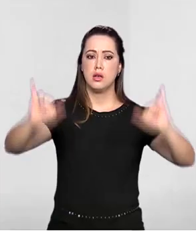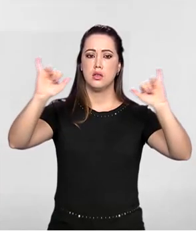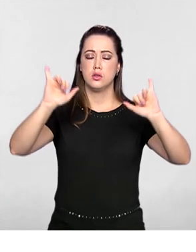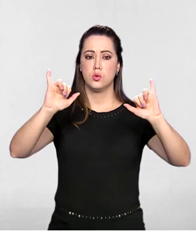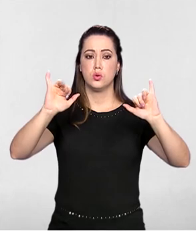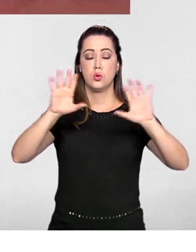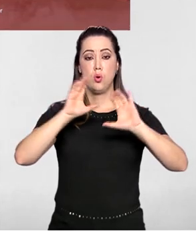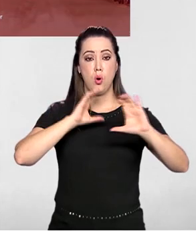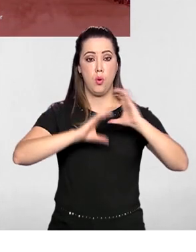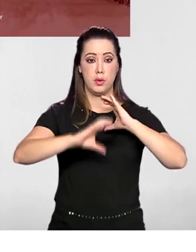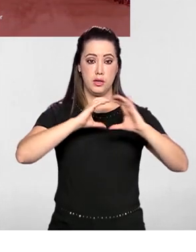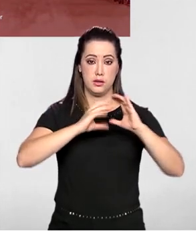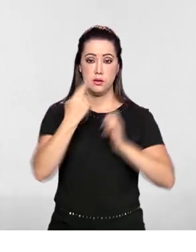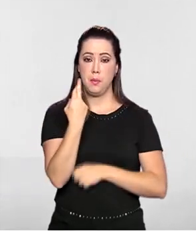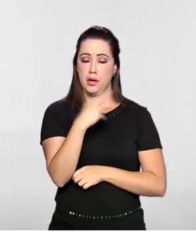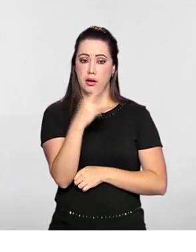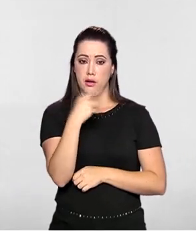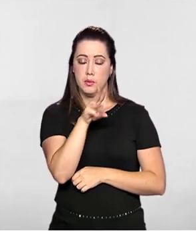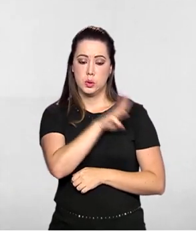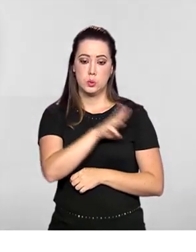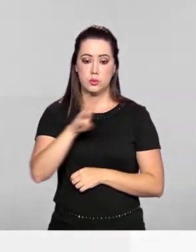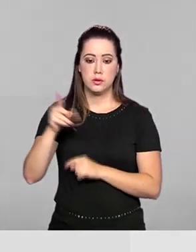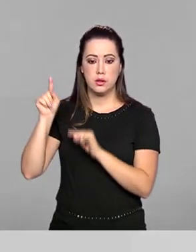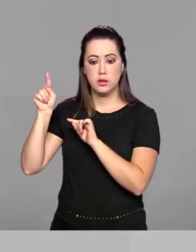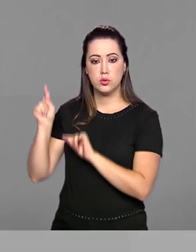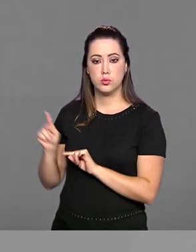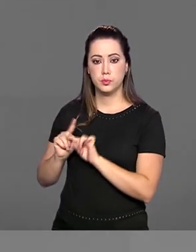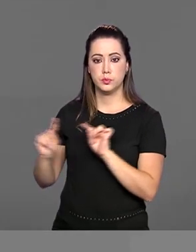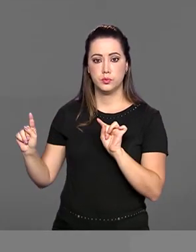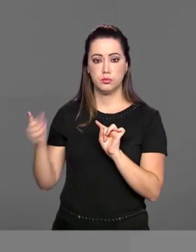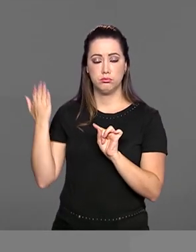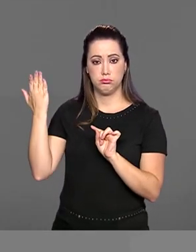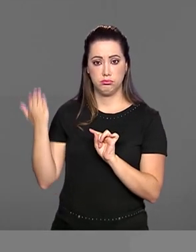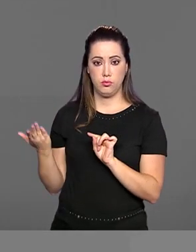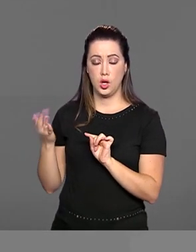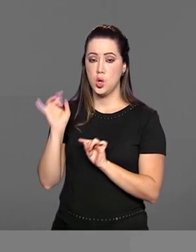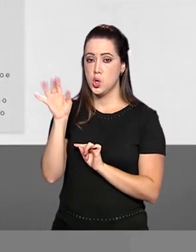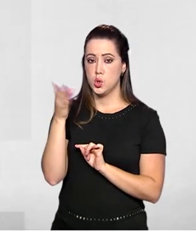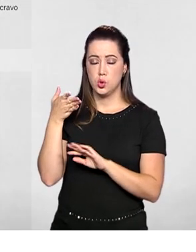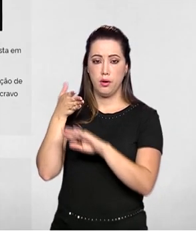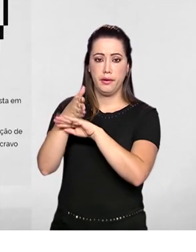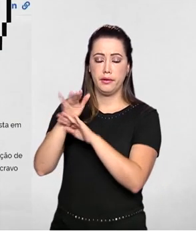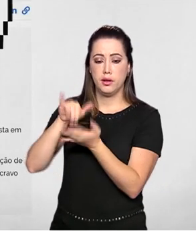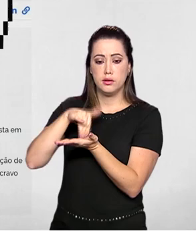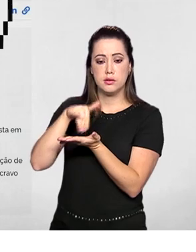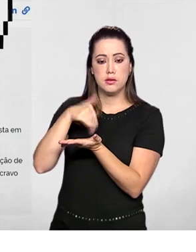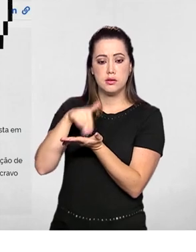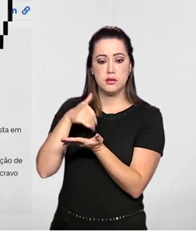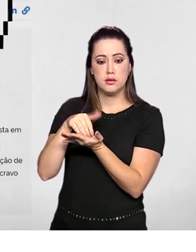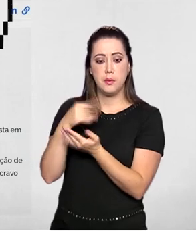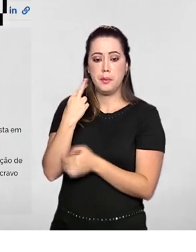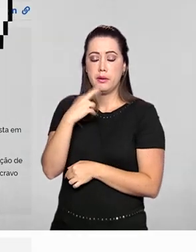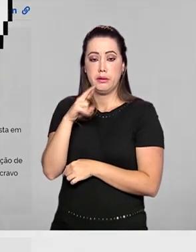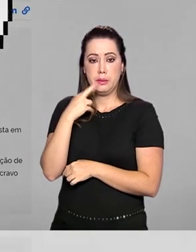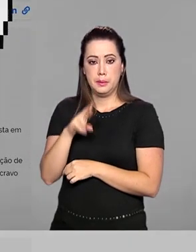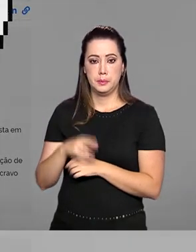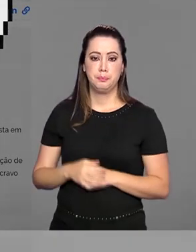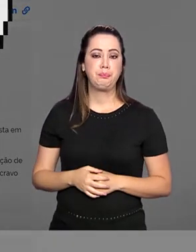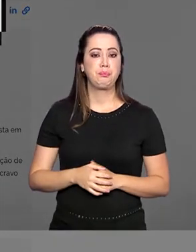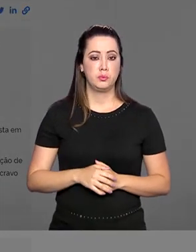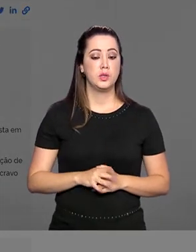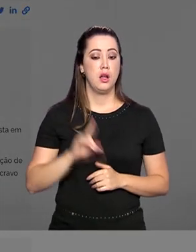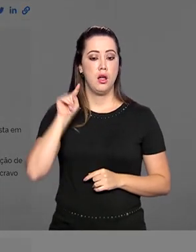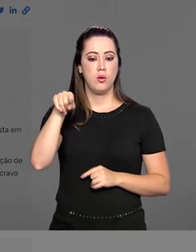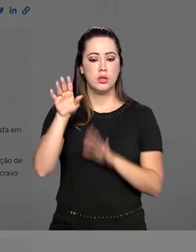canal para as reclamações no portal gov.br. Basta se cadastrar no portal para realizar a denúncia. Ao